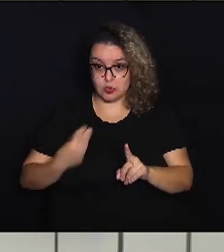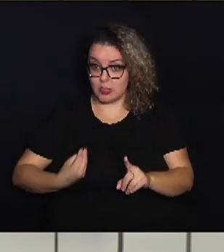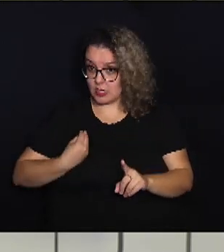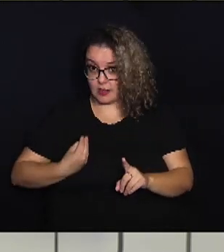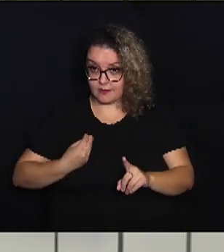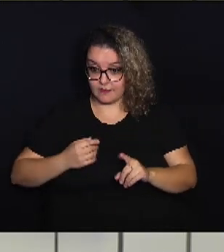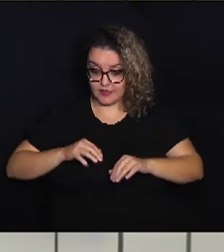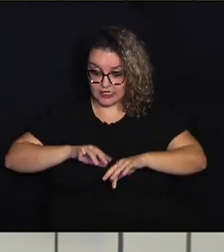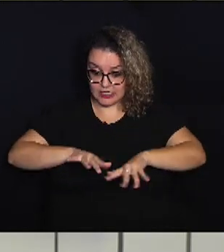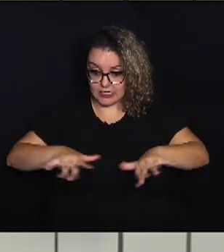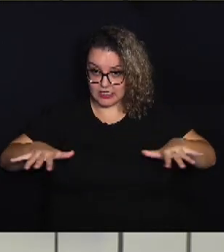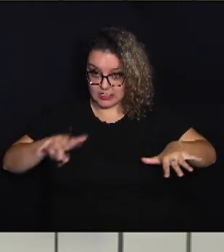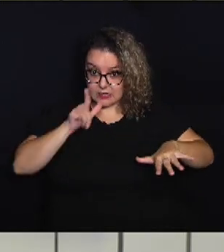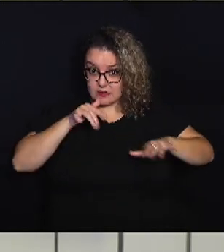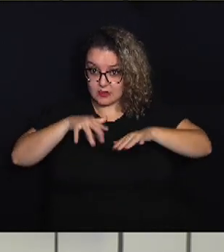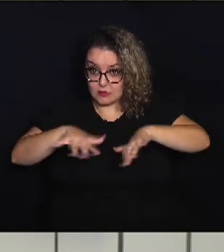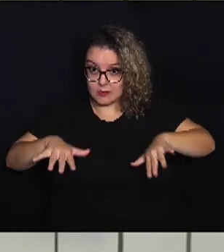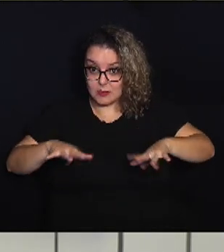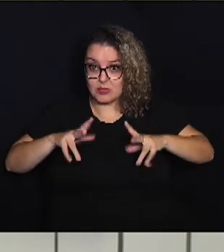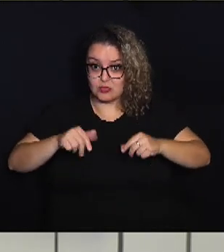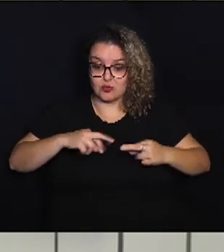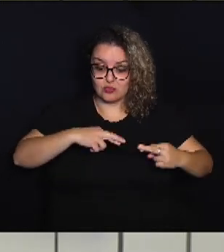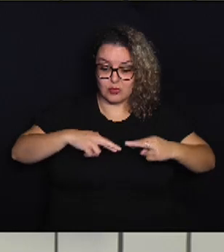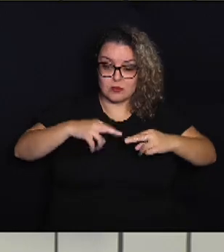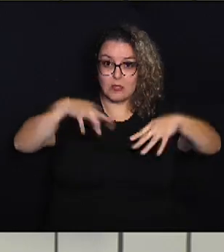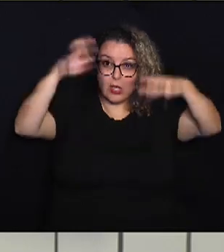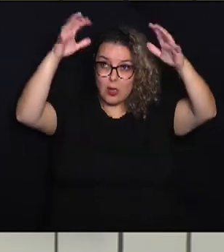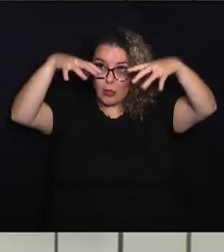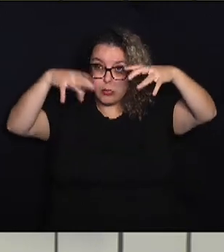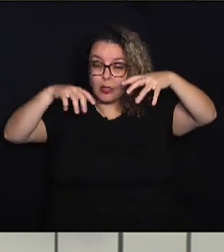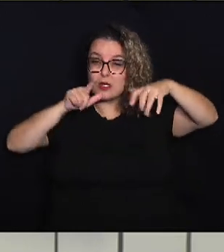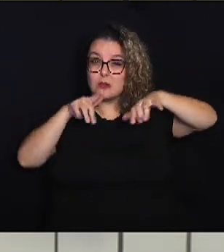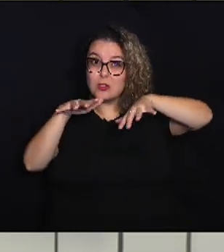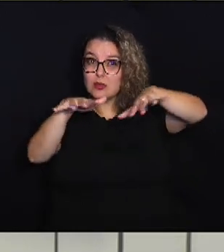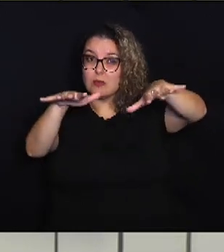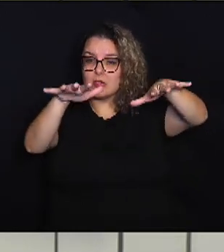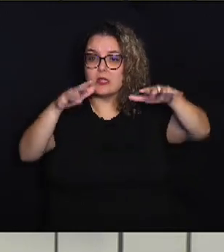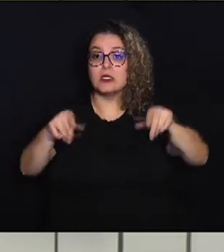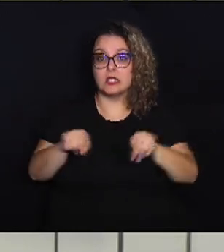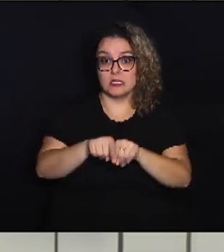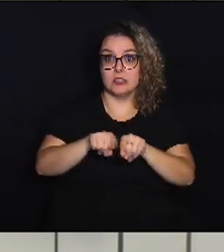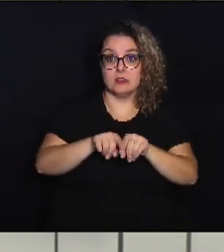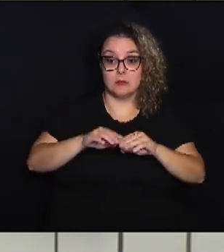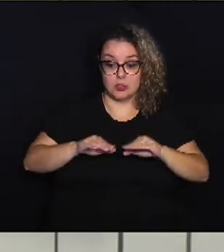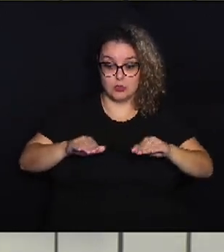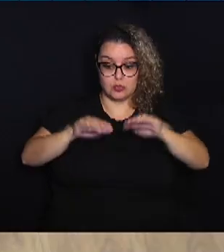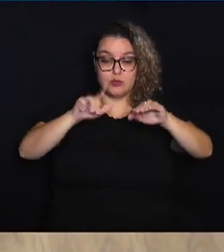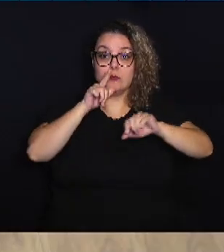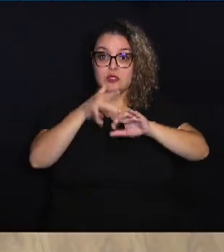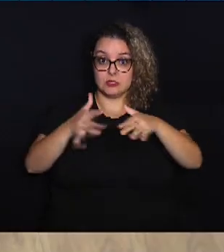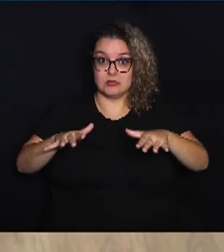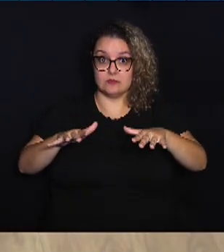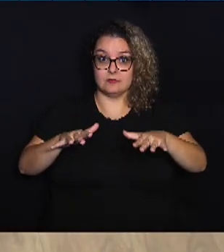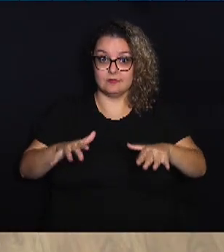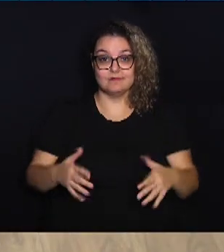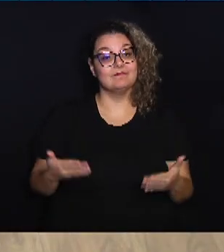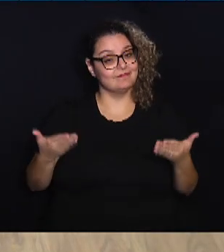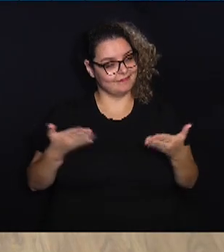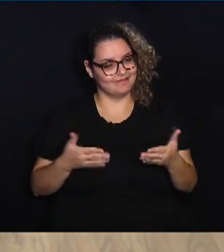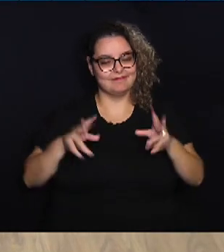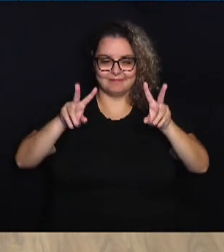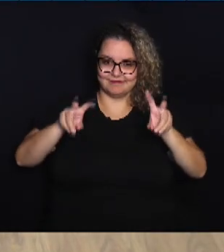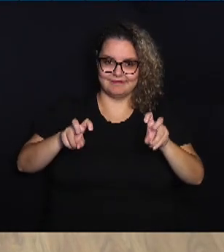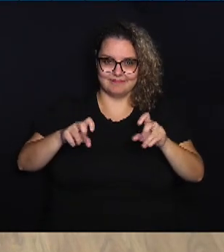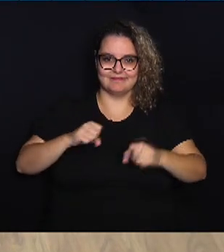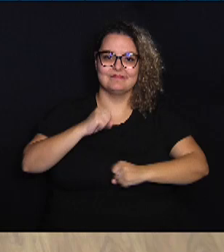mas todo o regime de chuvas, de umidade relativa do ar e dos níveis dos oceanos. Esse é o tema de